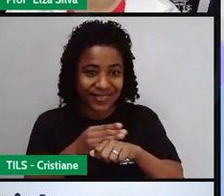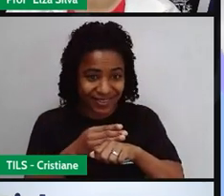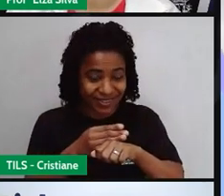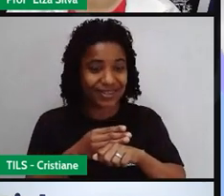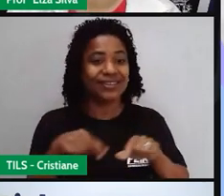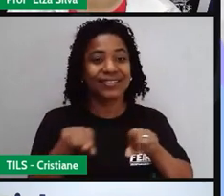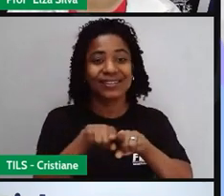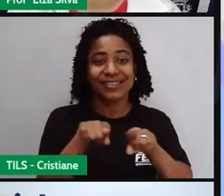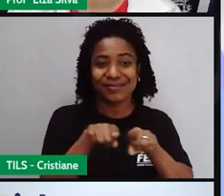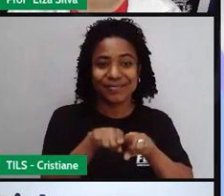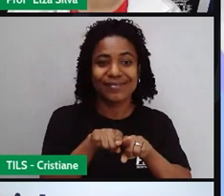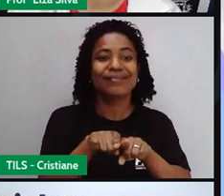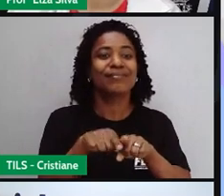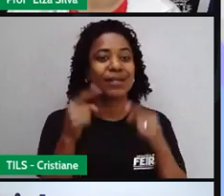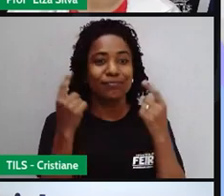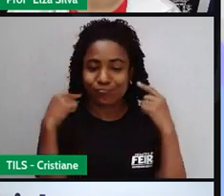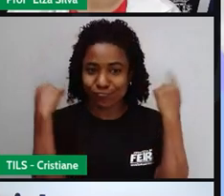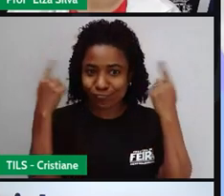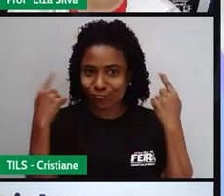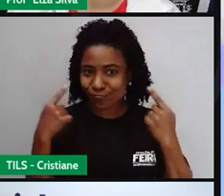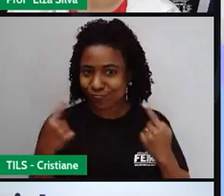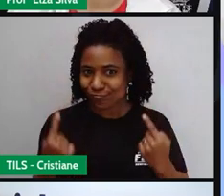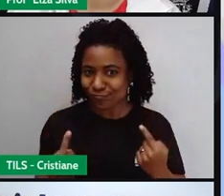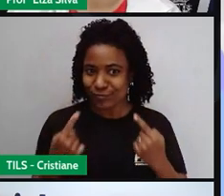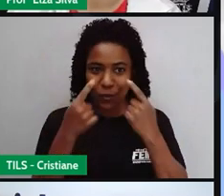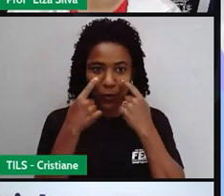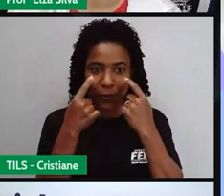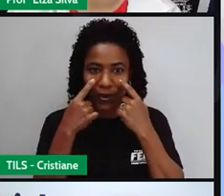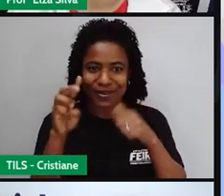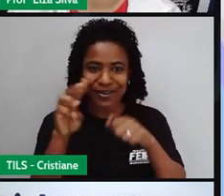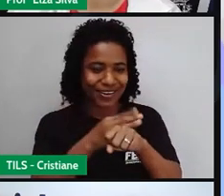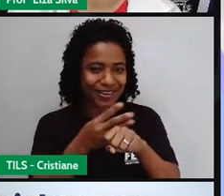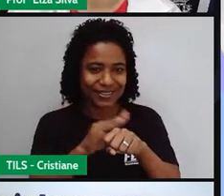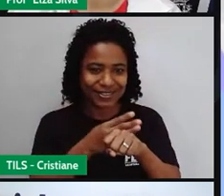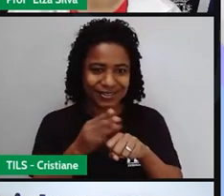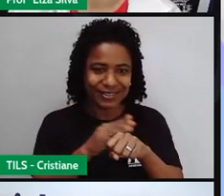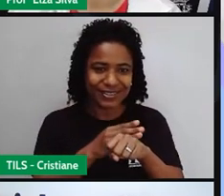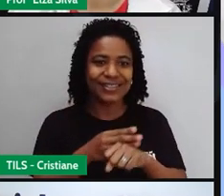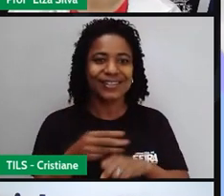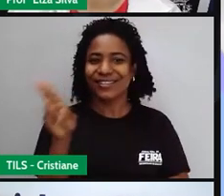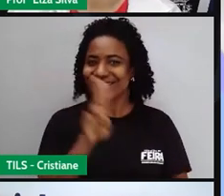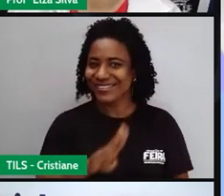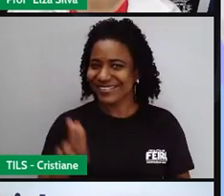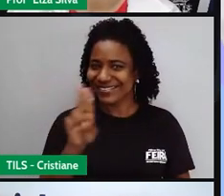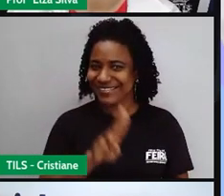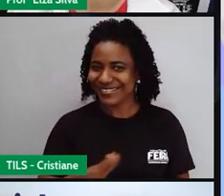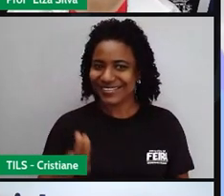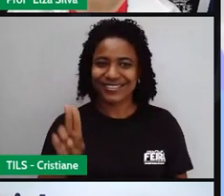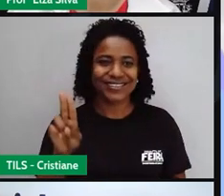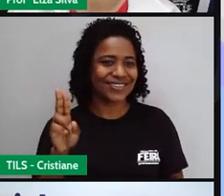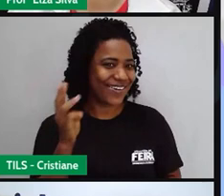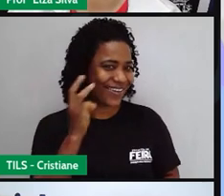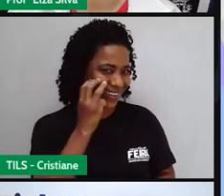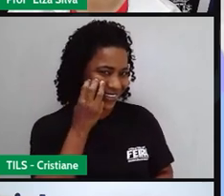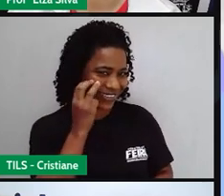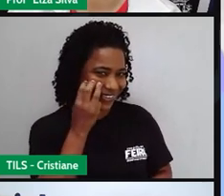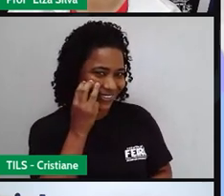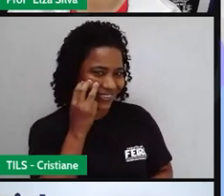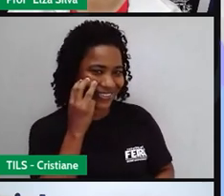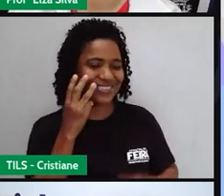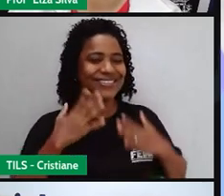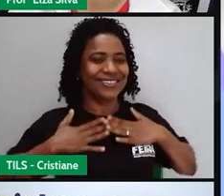cacheados. Meus olhos também são castanhos e eu também estou usando uma blusa rosa.